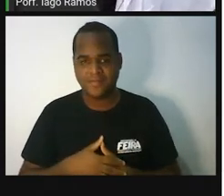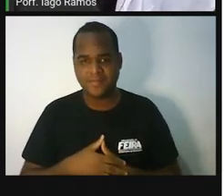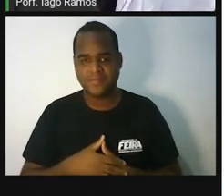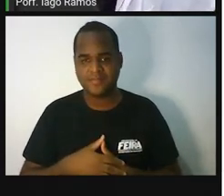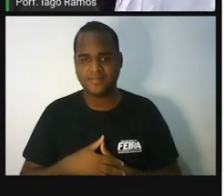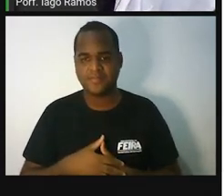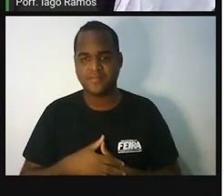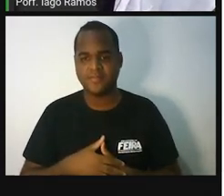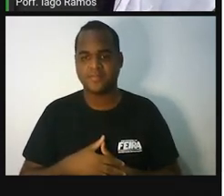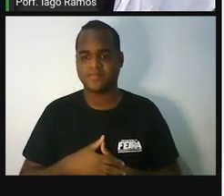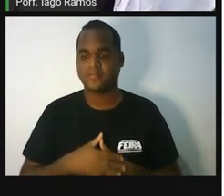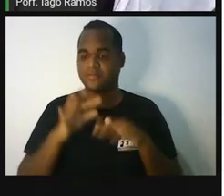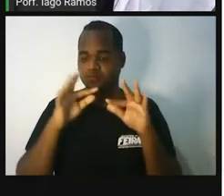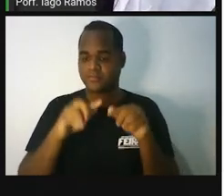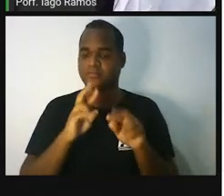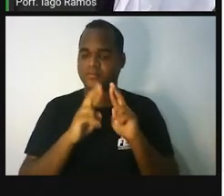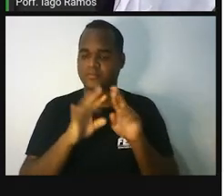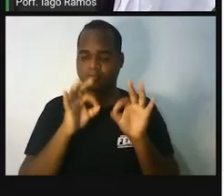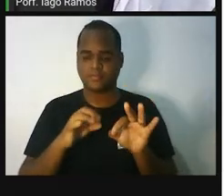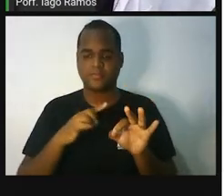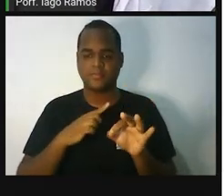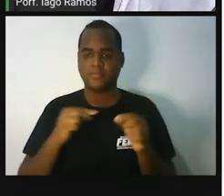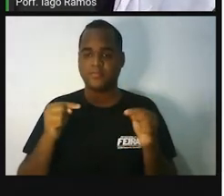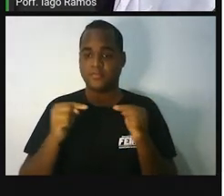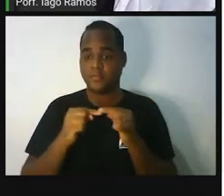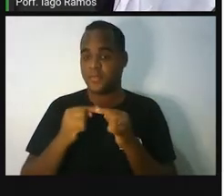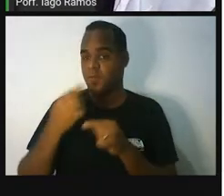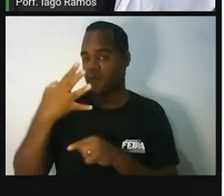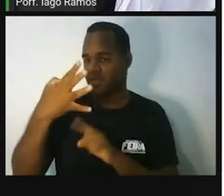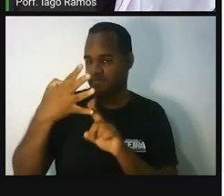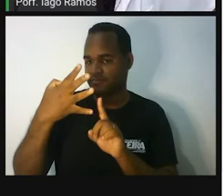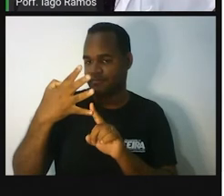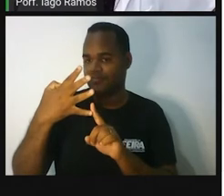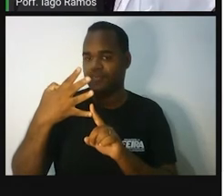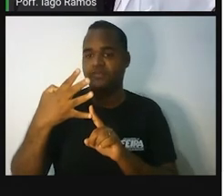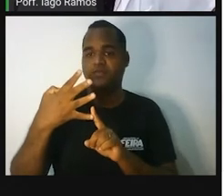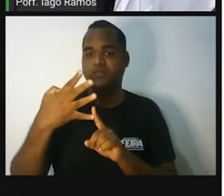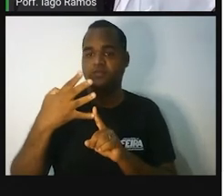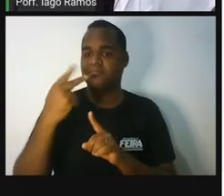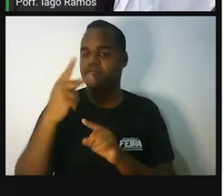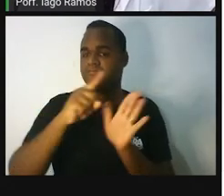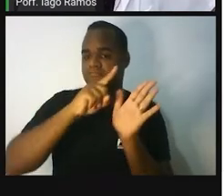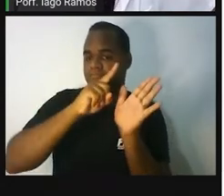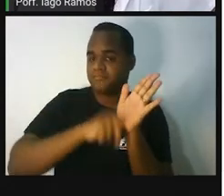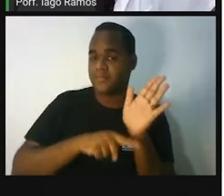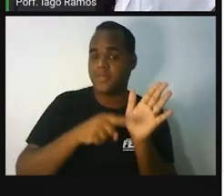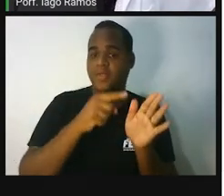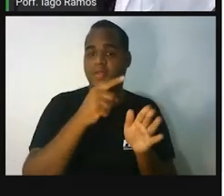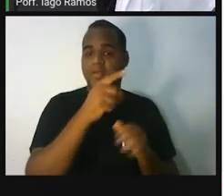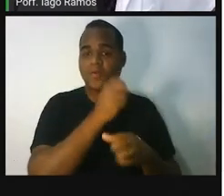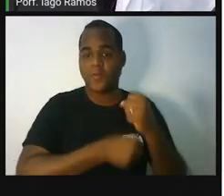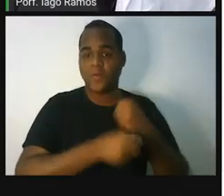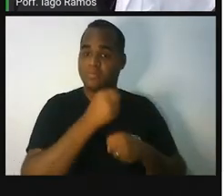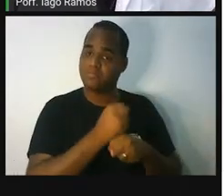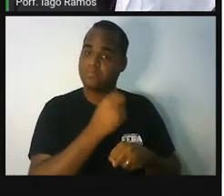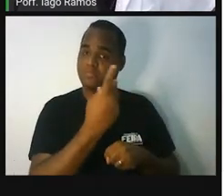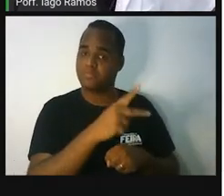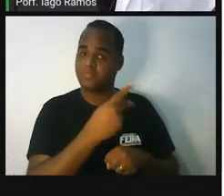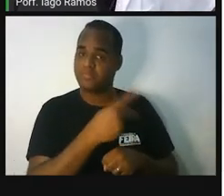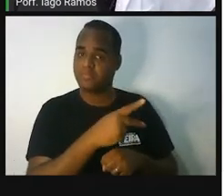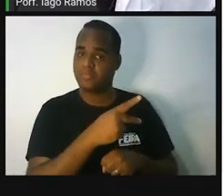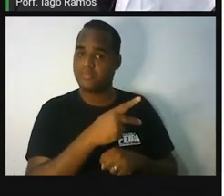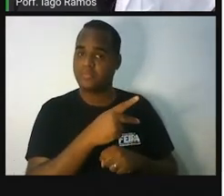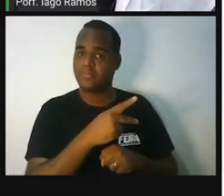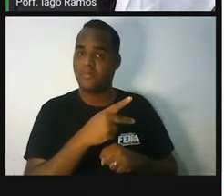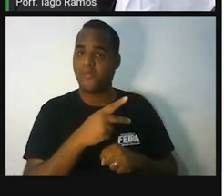Esse último resultado que ela achou no passo 4, você vai mandar ela subtrair o ano que ela nasceu. Só que o ano